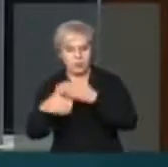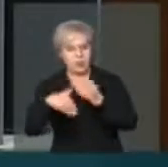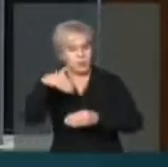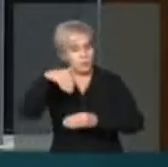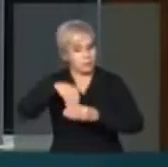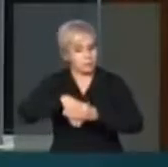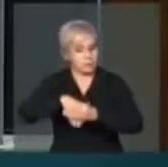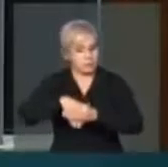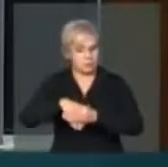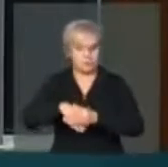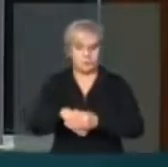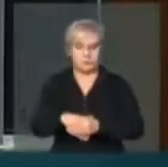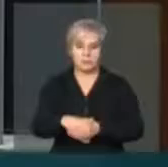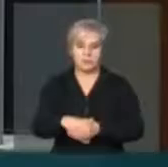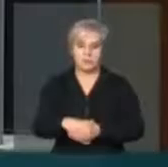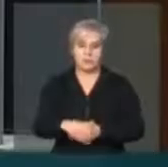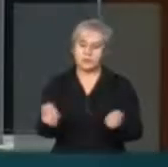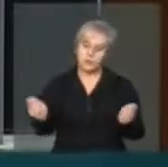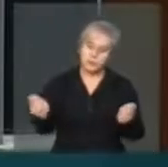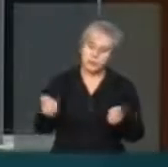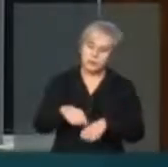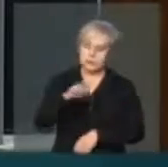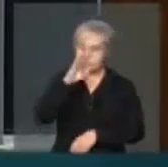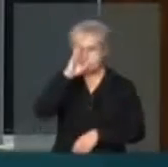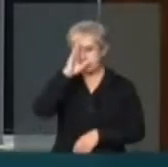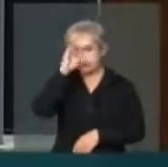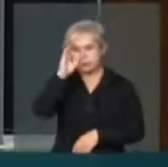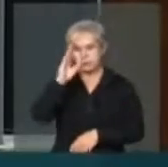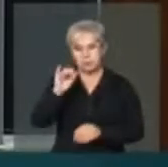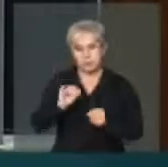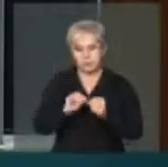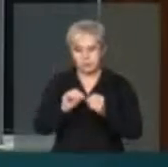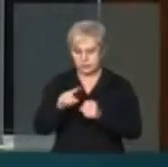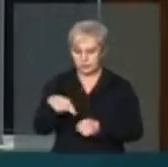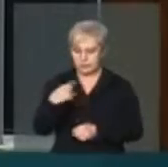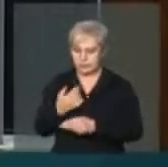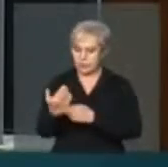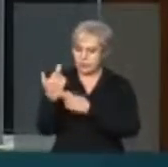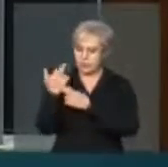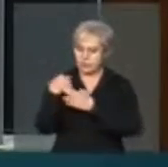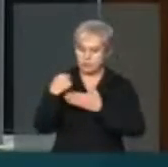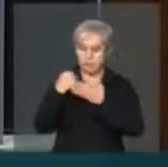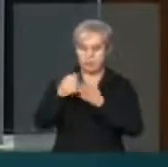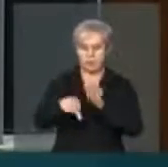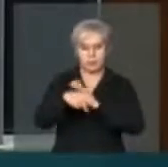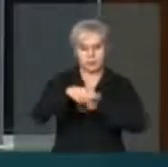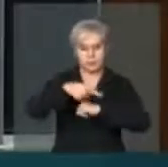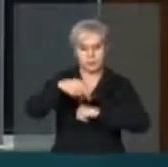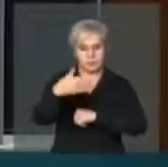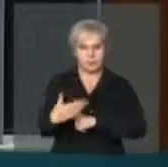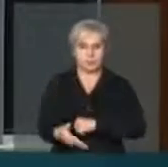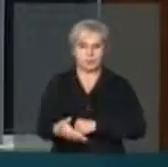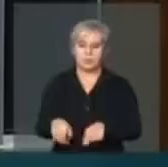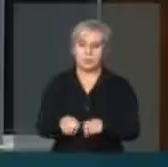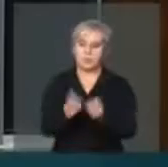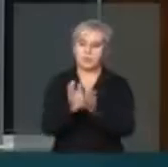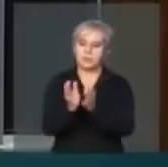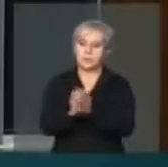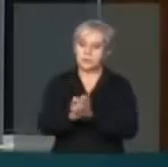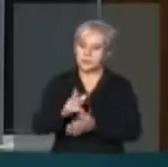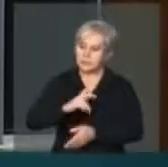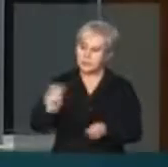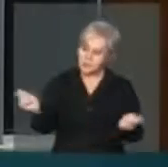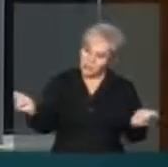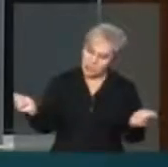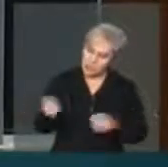votar e que nós possamos, acima de tudo, cumprir com a nossa missão, com esse país e, acima de tudo, com aqueles que têm capacidade de continuar